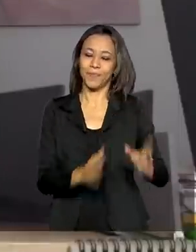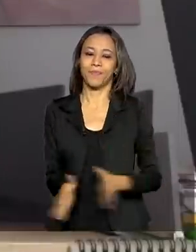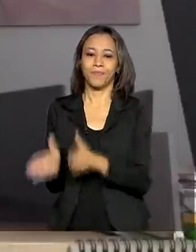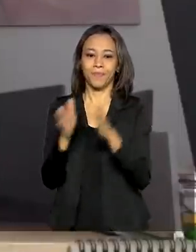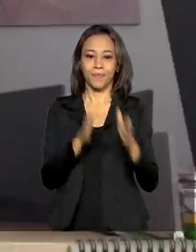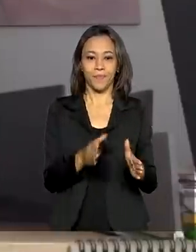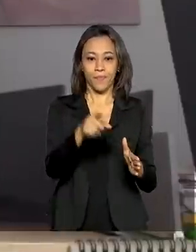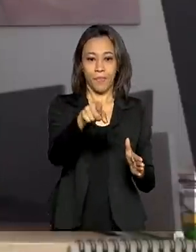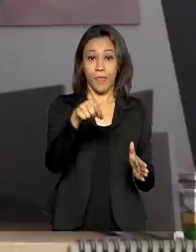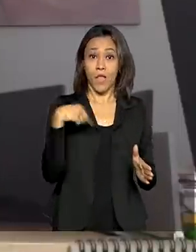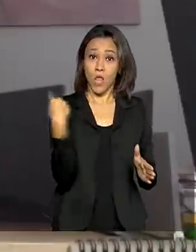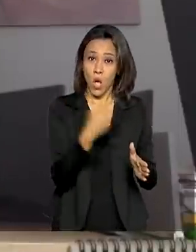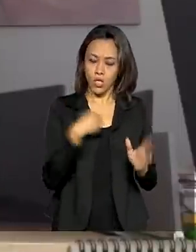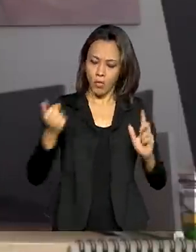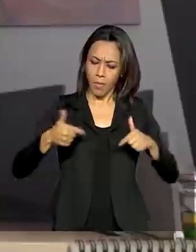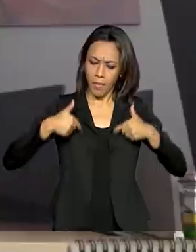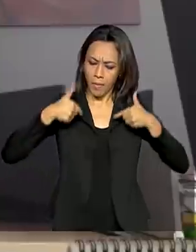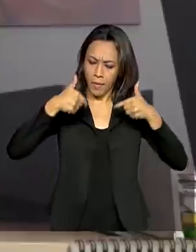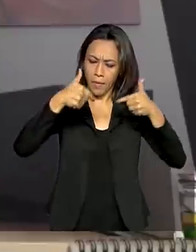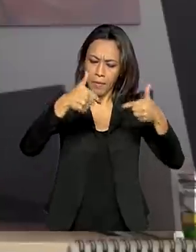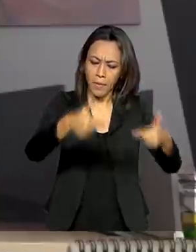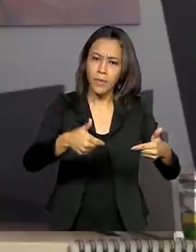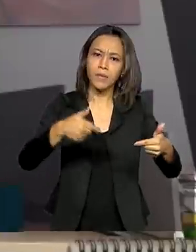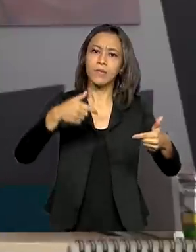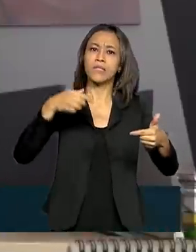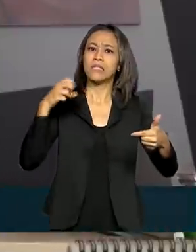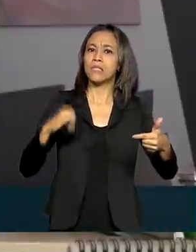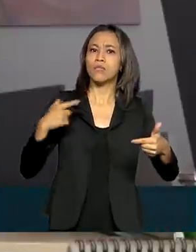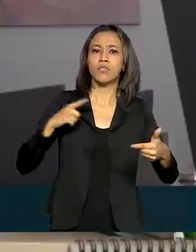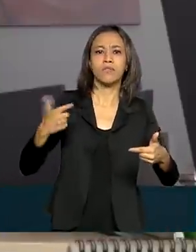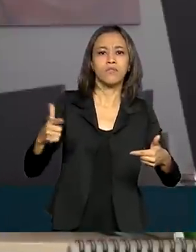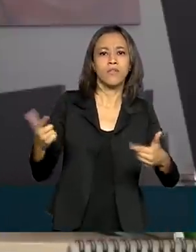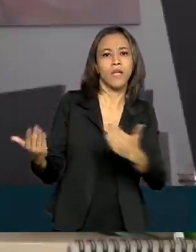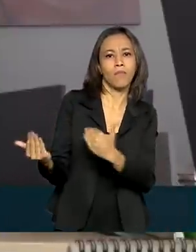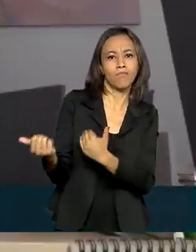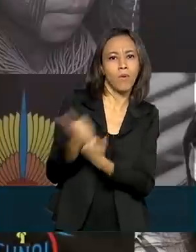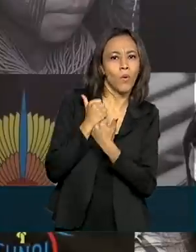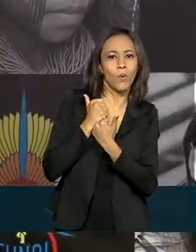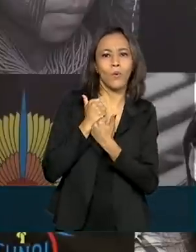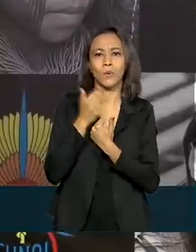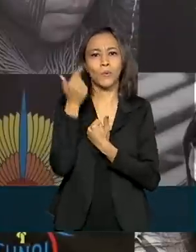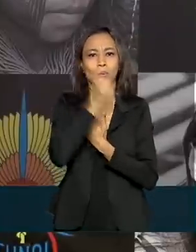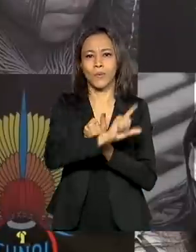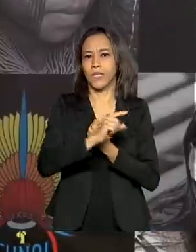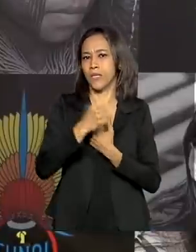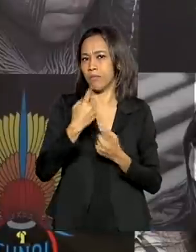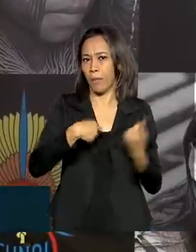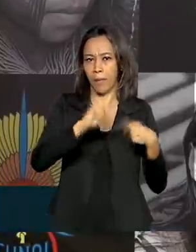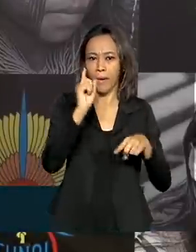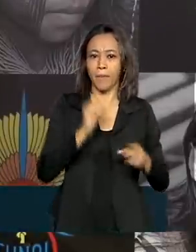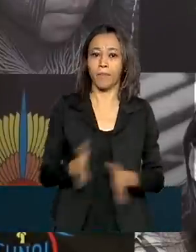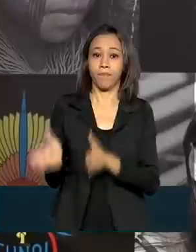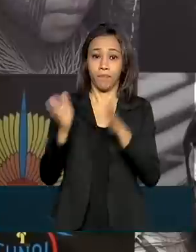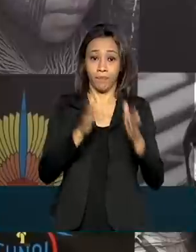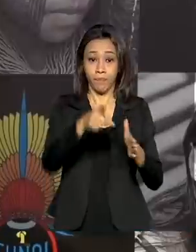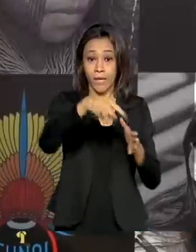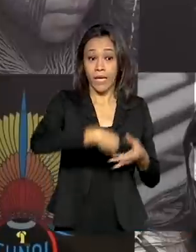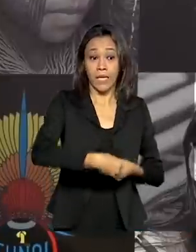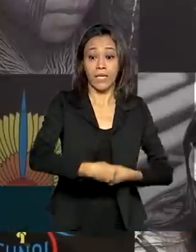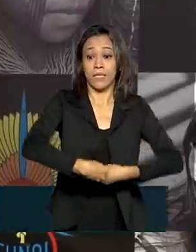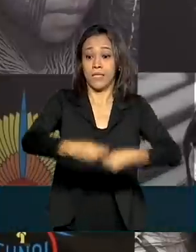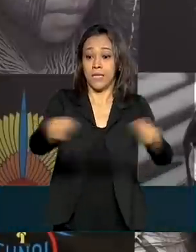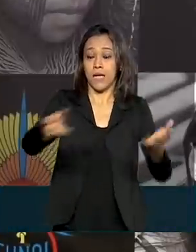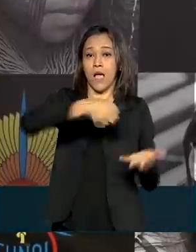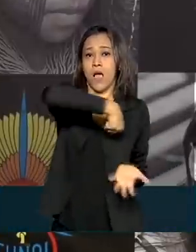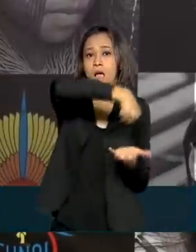linha de frente, sem essa contribuição, não seria possível passar por esse momento. Ao entregar cestas básicas, a FUNAI